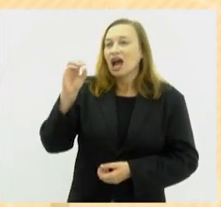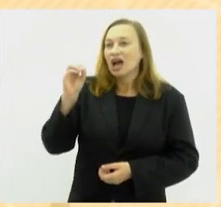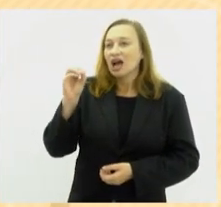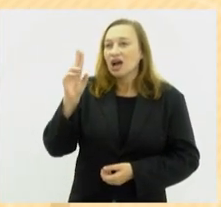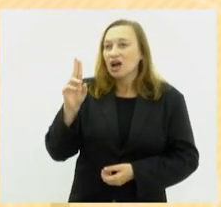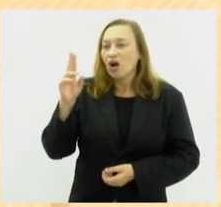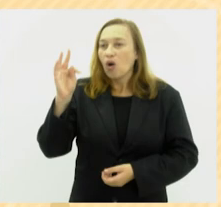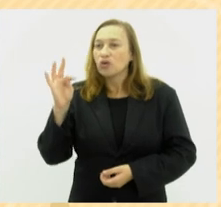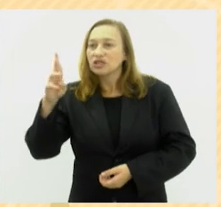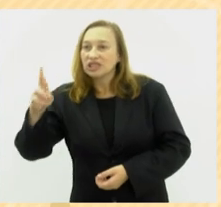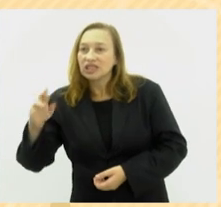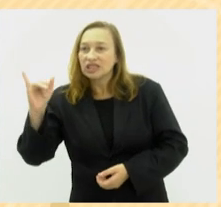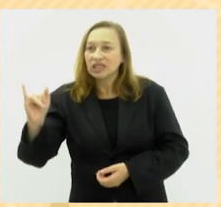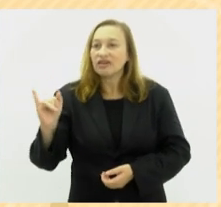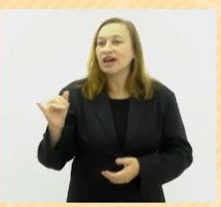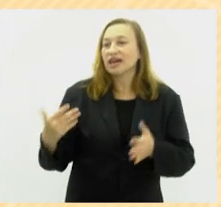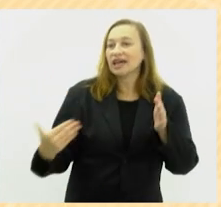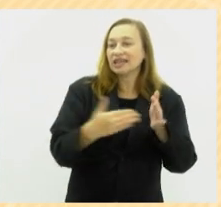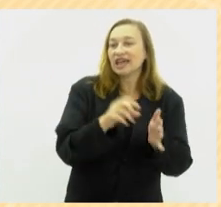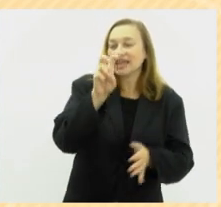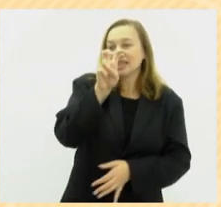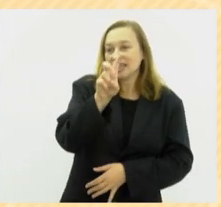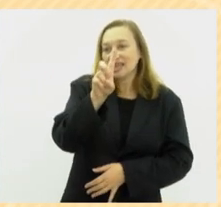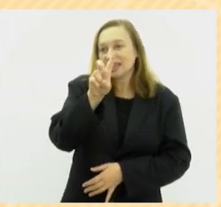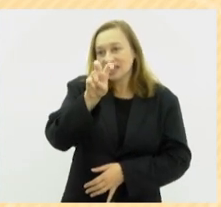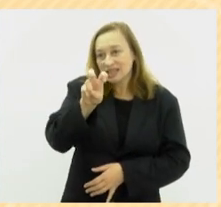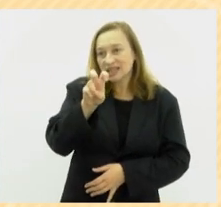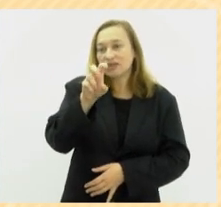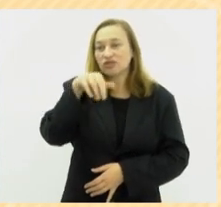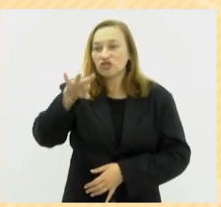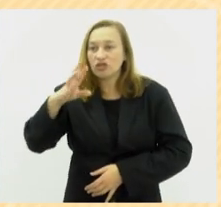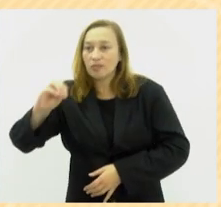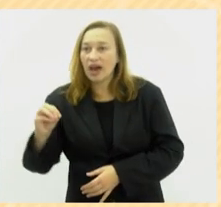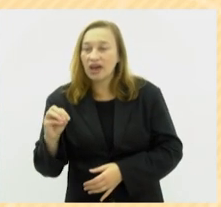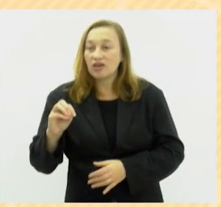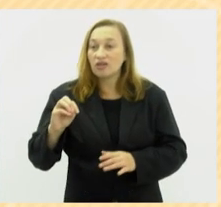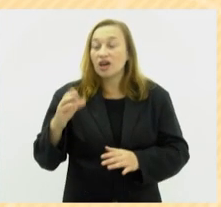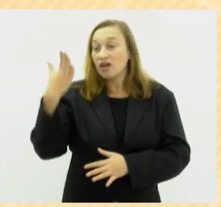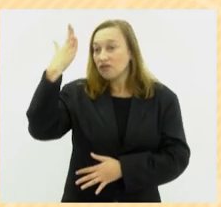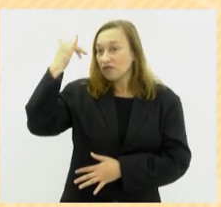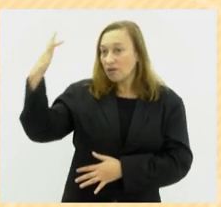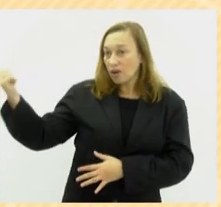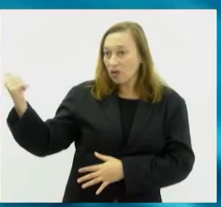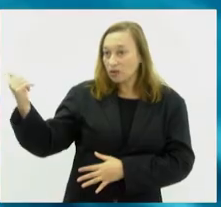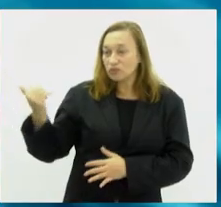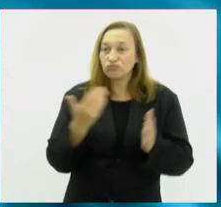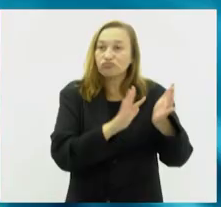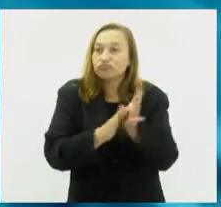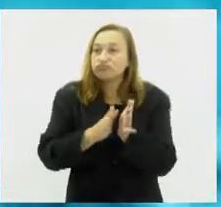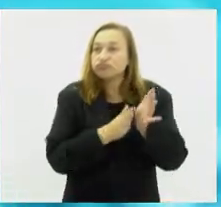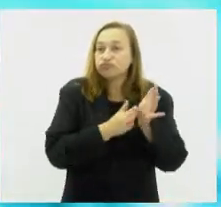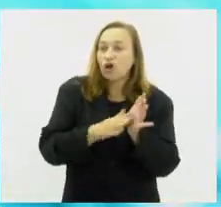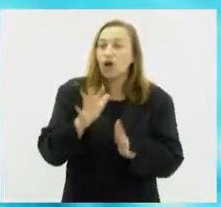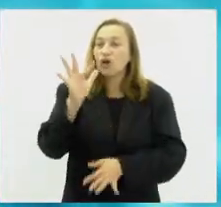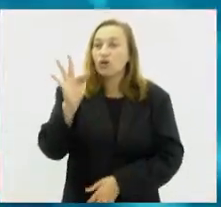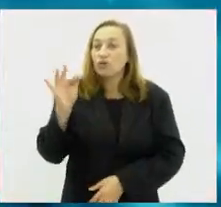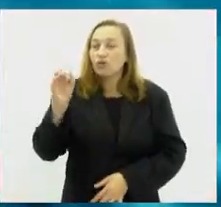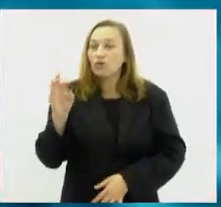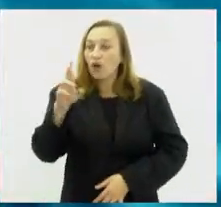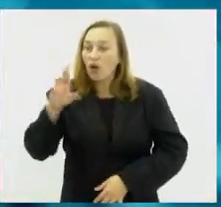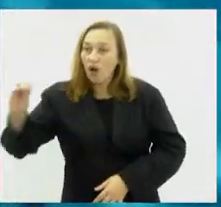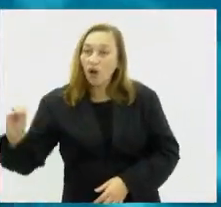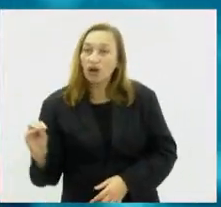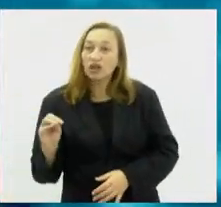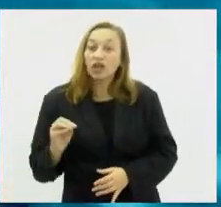5 de maio, com agendas de shows que reúne grandes nomes do sertanejo, forró e pagode. E no domingo, quem vai fechar a